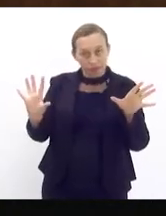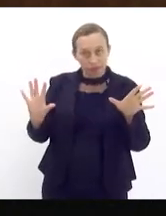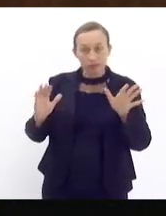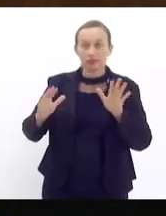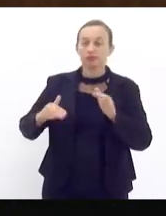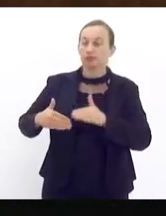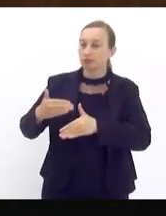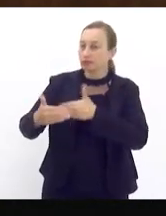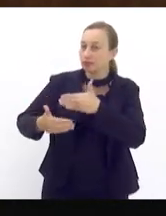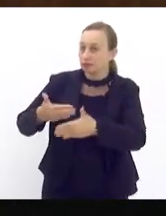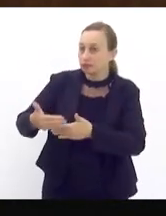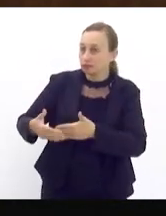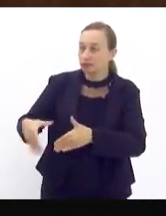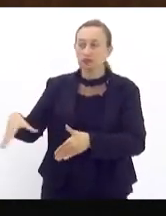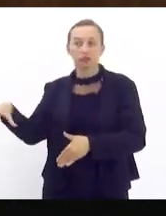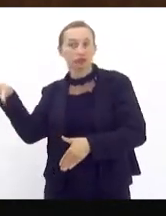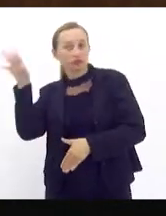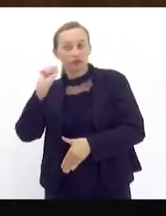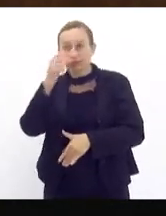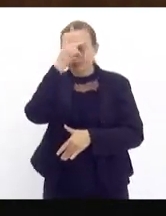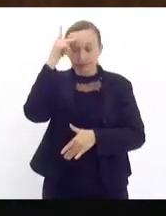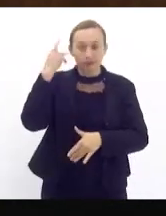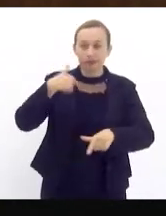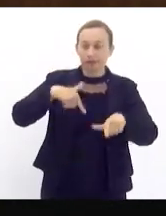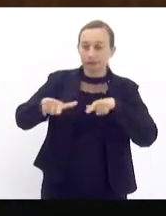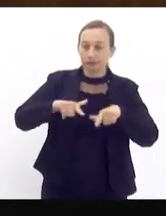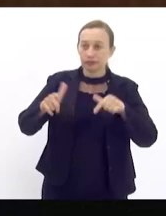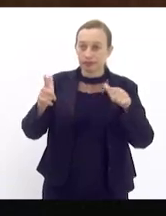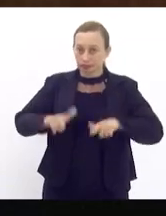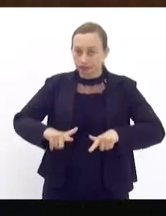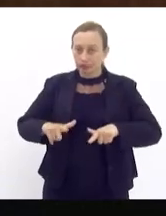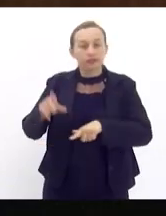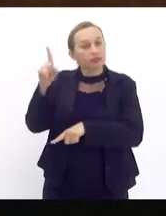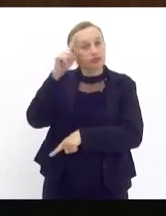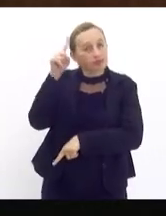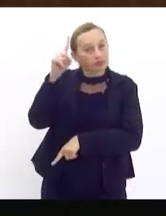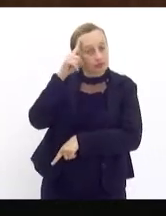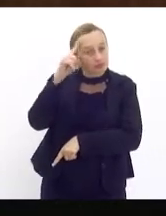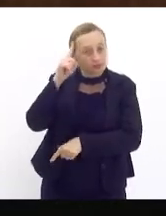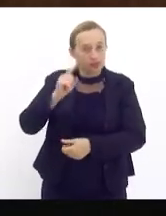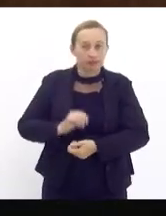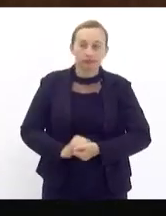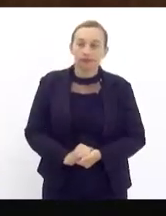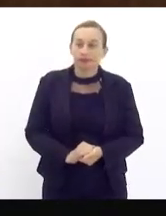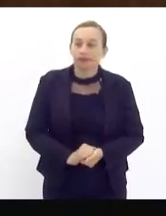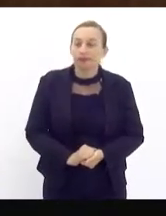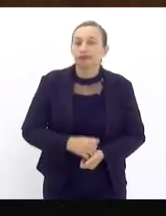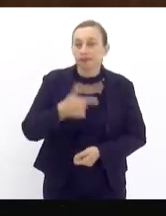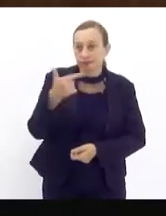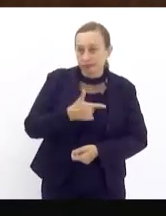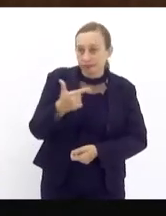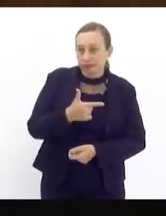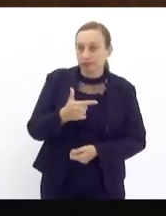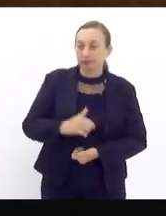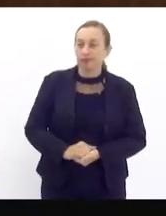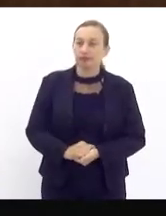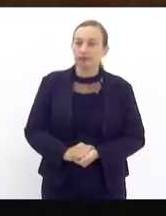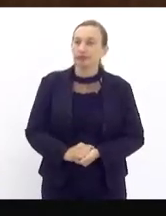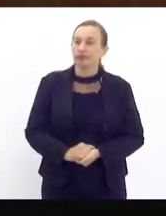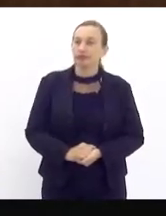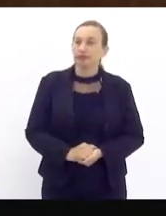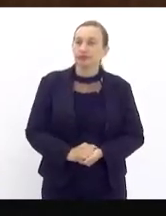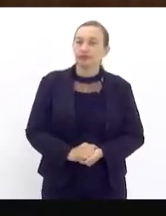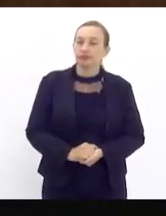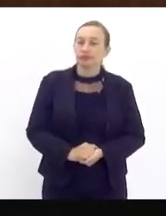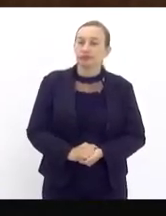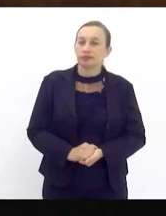processo de escuta dos trabalhadores e trabalhadoras que estão lá todos os dias. Segundo, quando a gente fizer isso de maneira